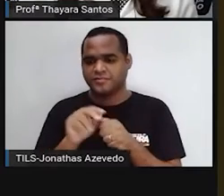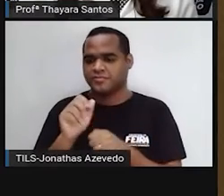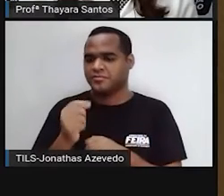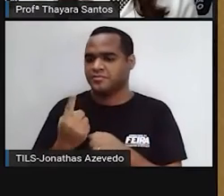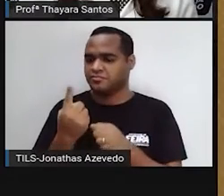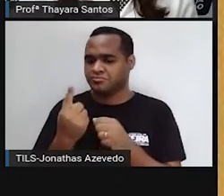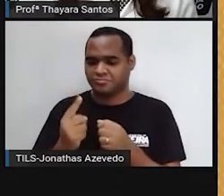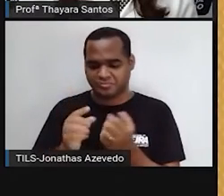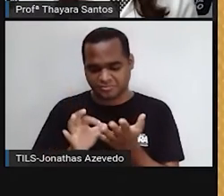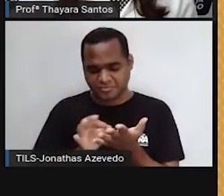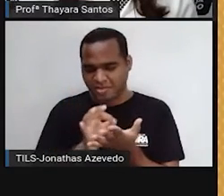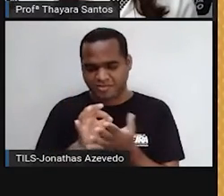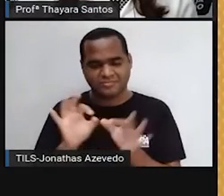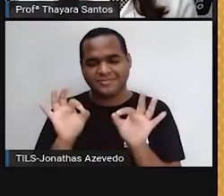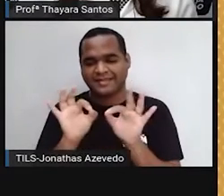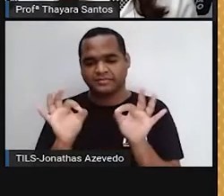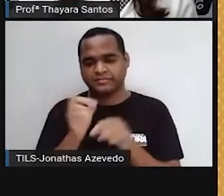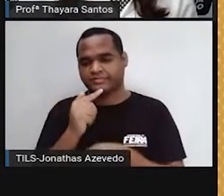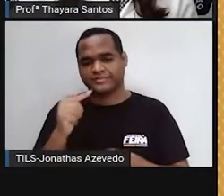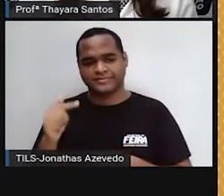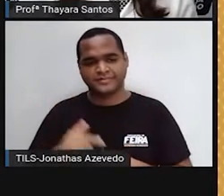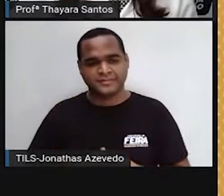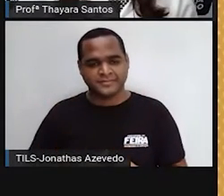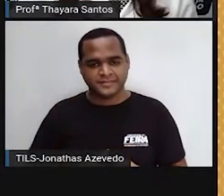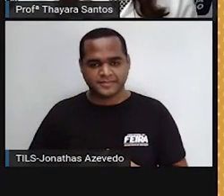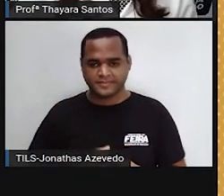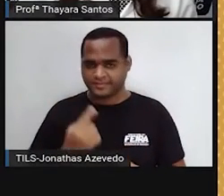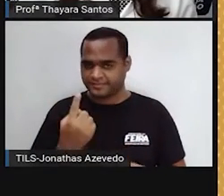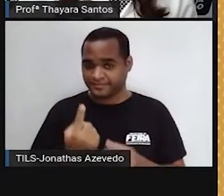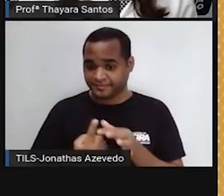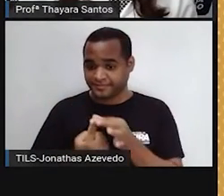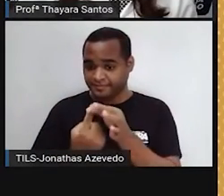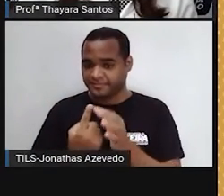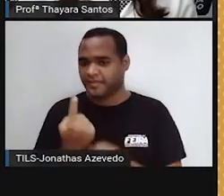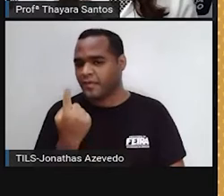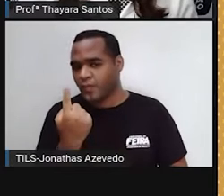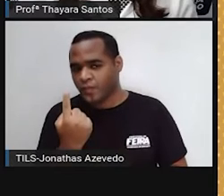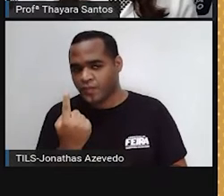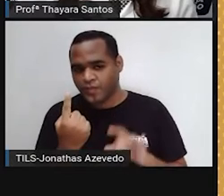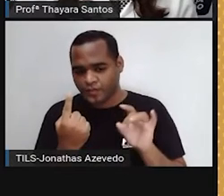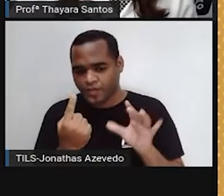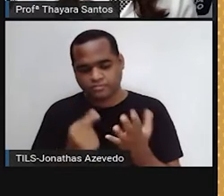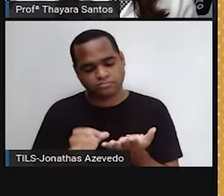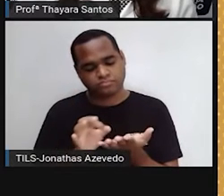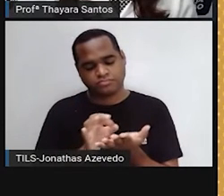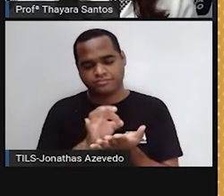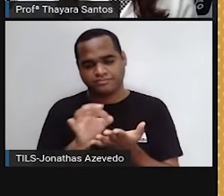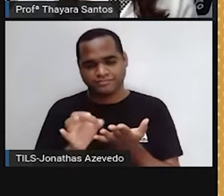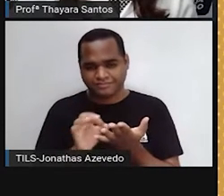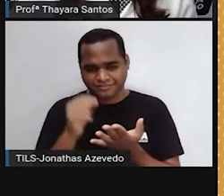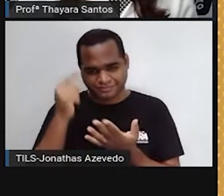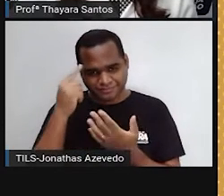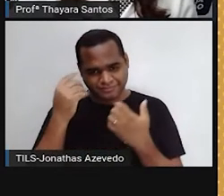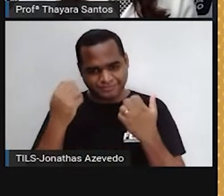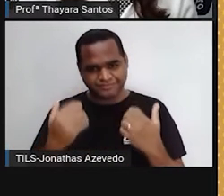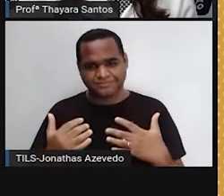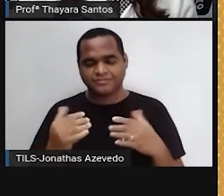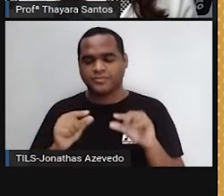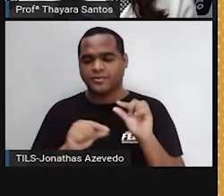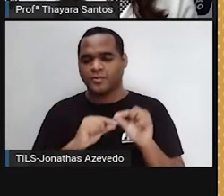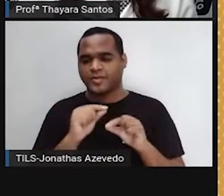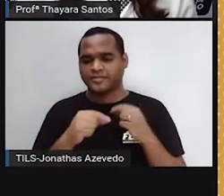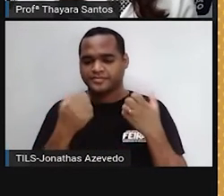Além disso, a gente tem os organismos unicelulares. Uni quer dizer um. Então, os organismos que são